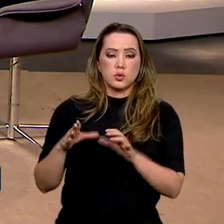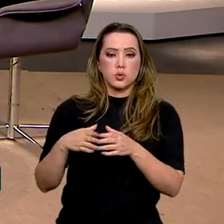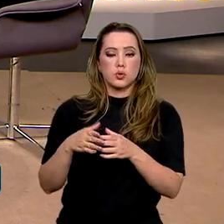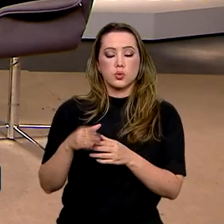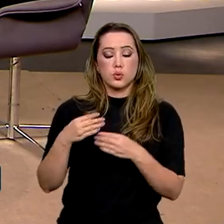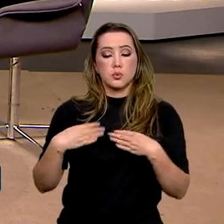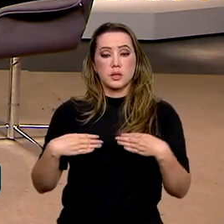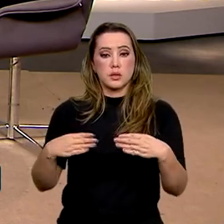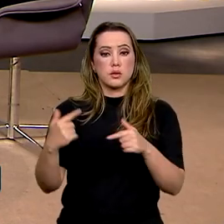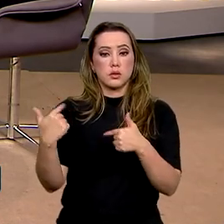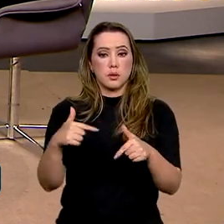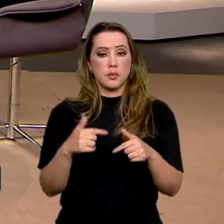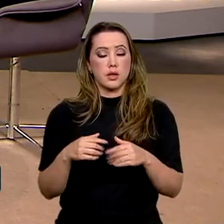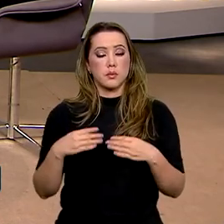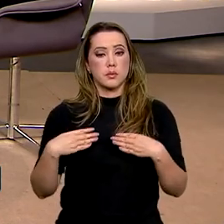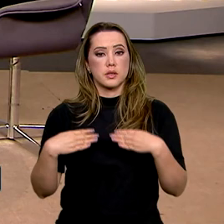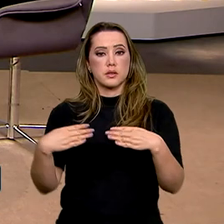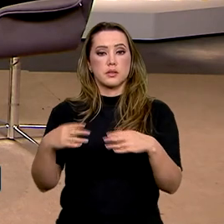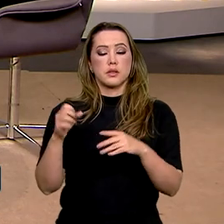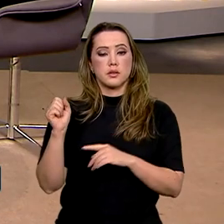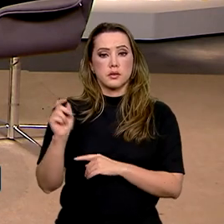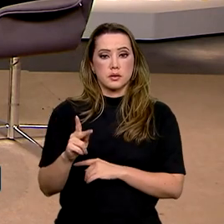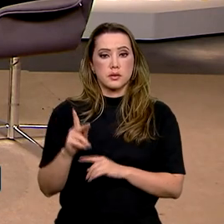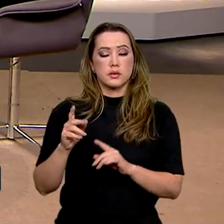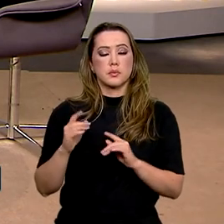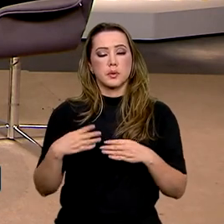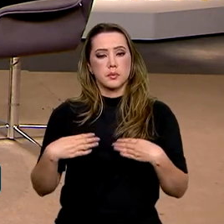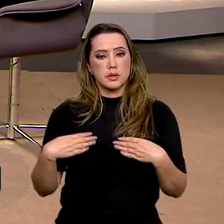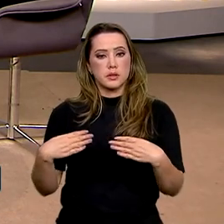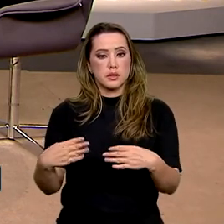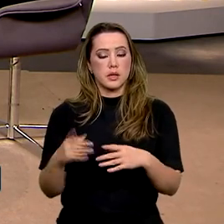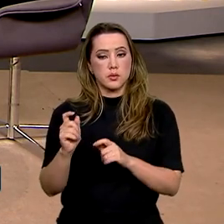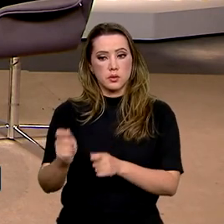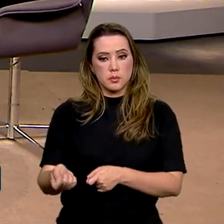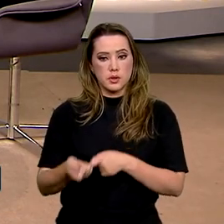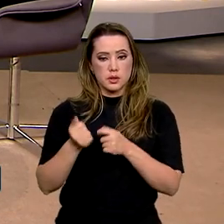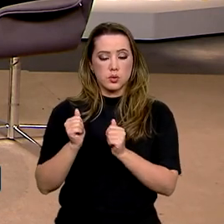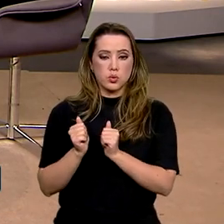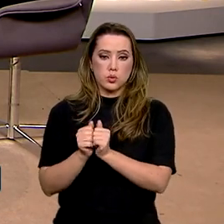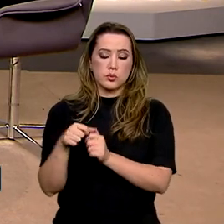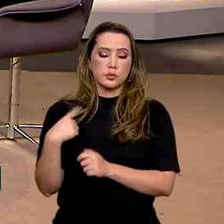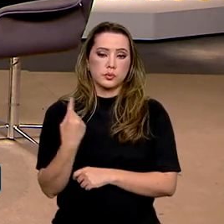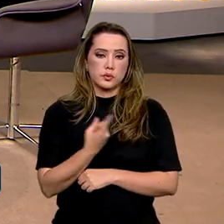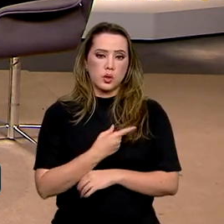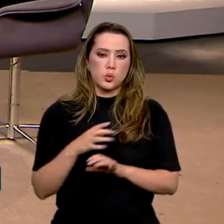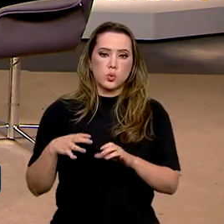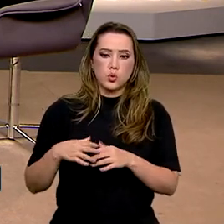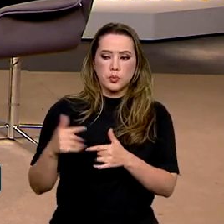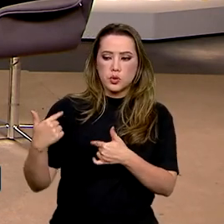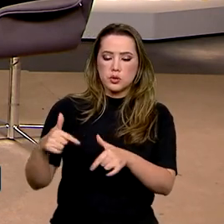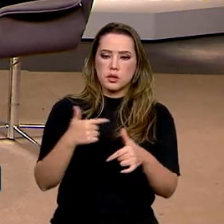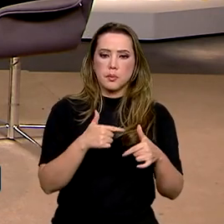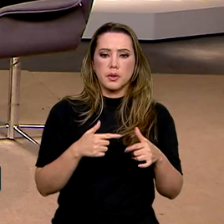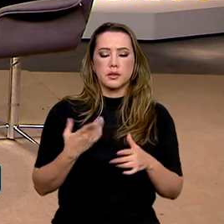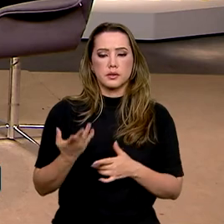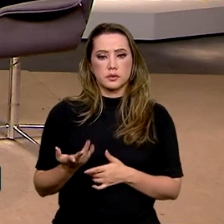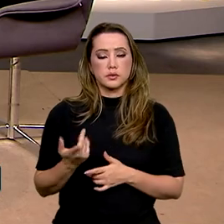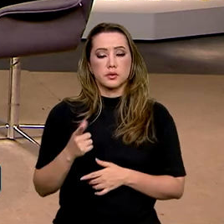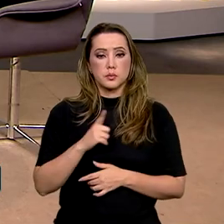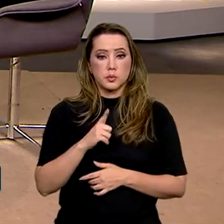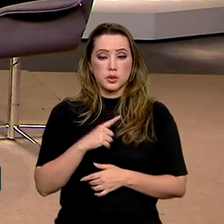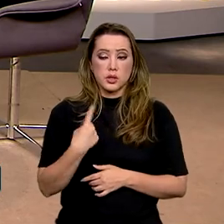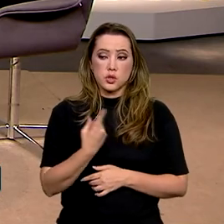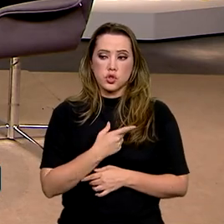Trabalho, o Ministério da Previdência e o Ministério da Pesca. Juntar forças e juntar servidores, que o Ministério da Pesca tem